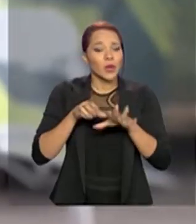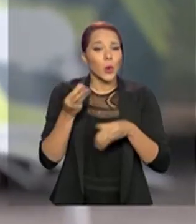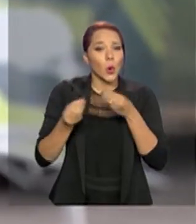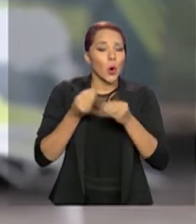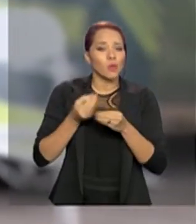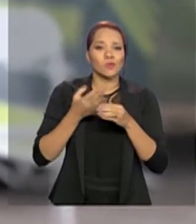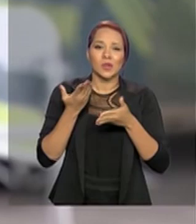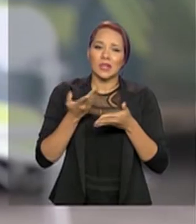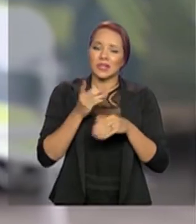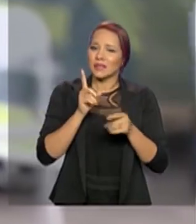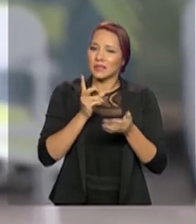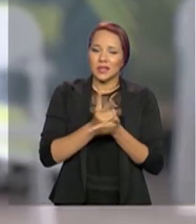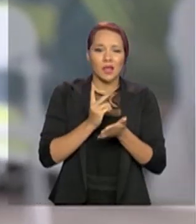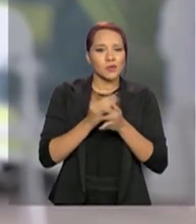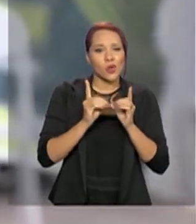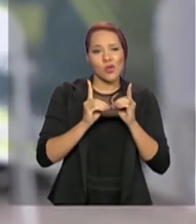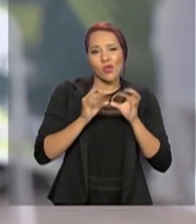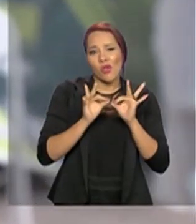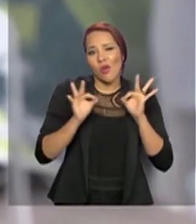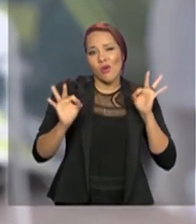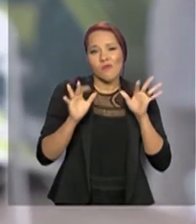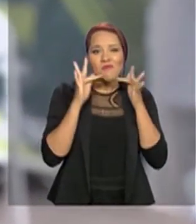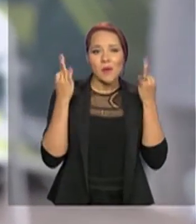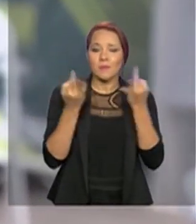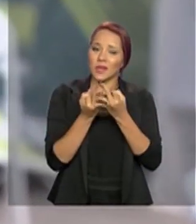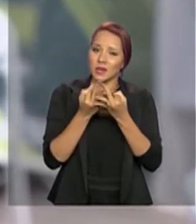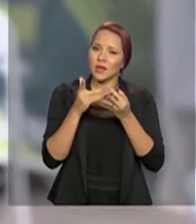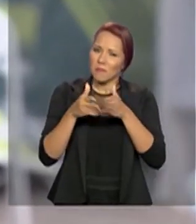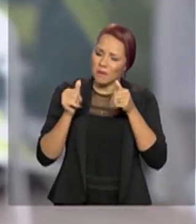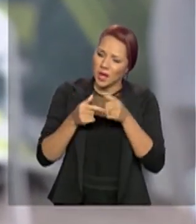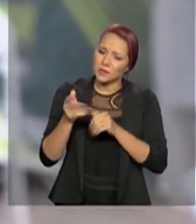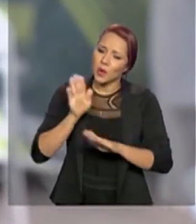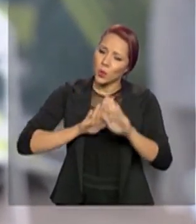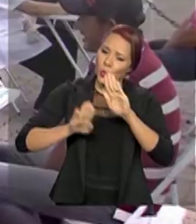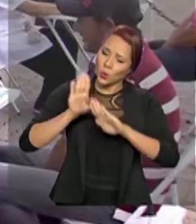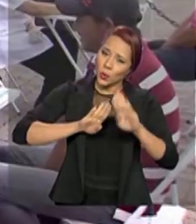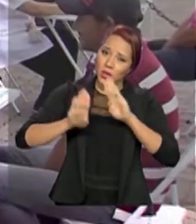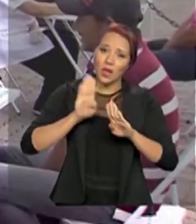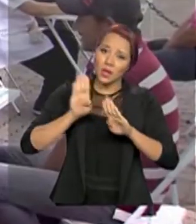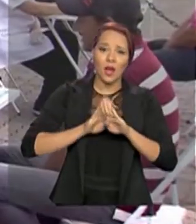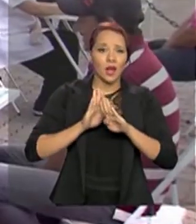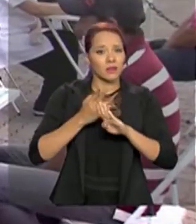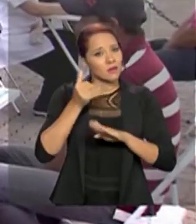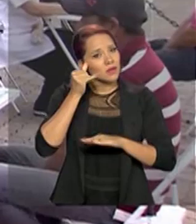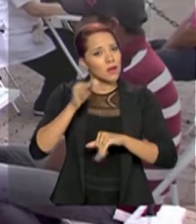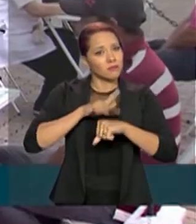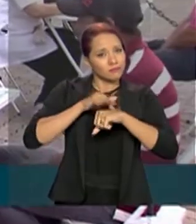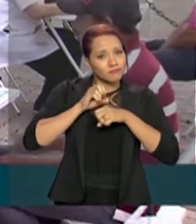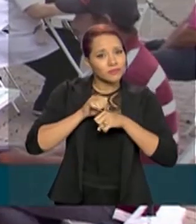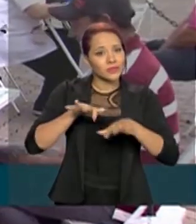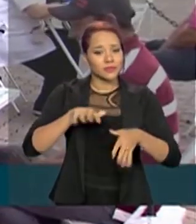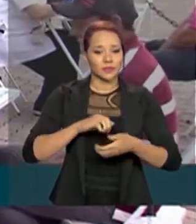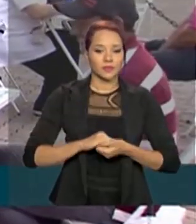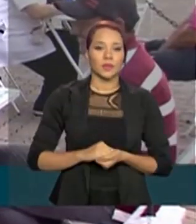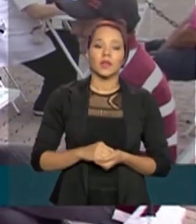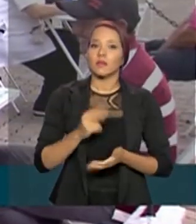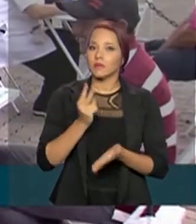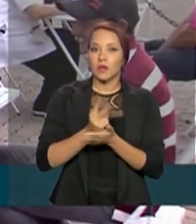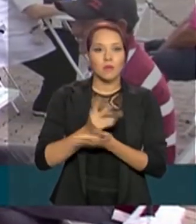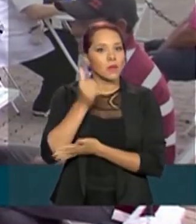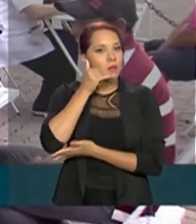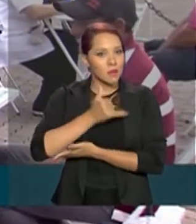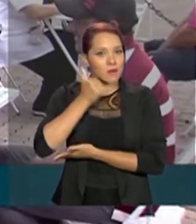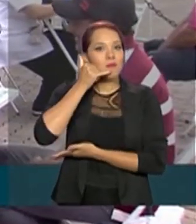longe da família, que pede sempre para ele se cuidar contra a pandemia. Se preocupa direto, estamos falando, ligando